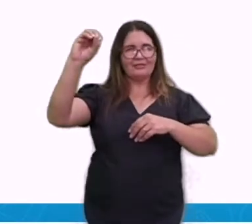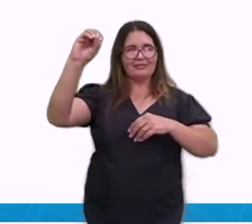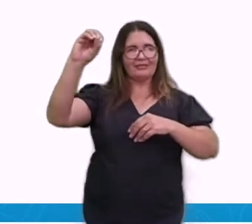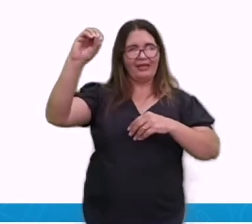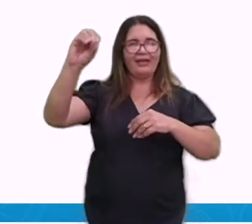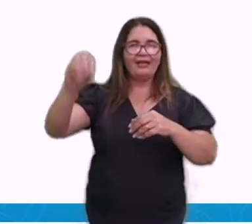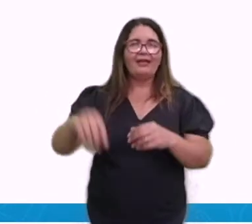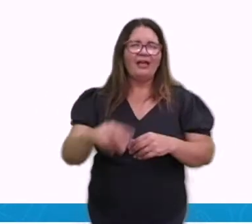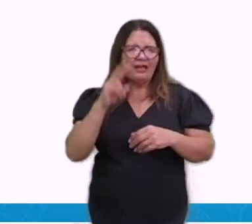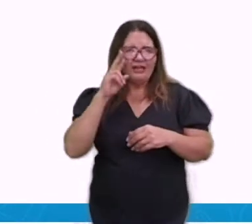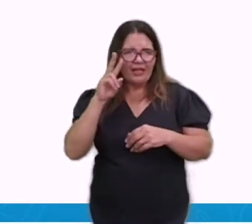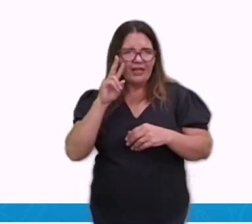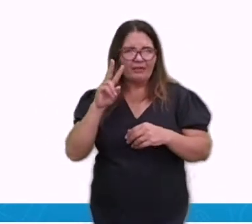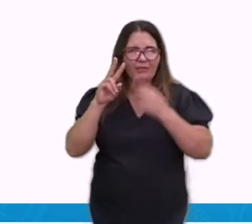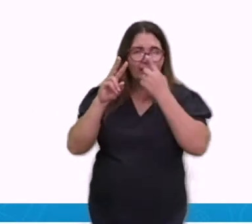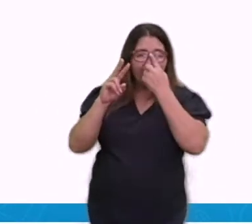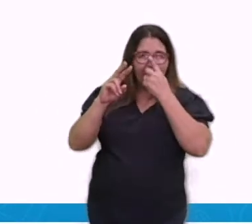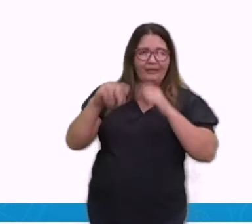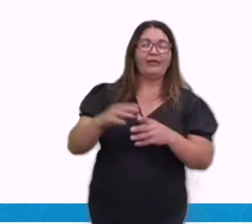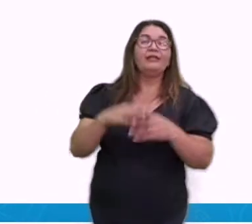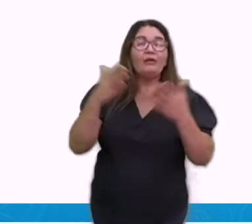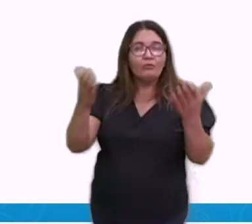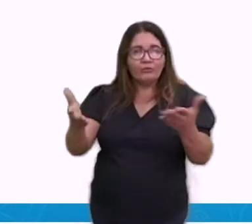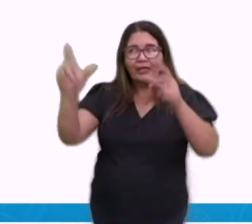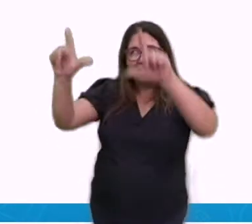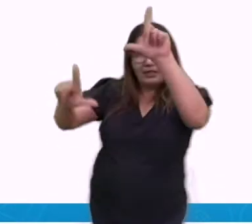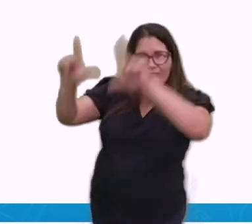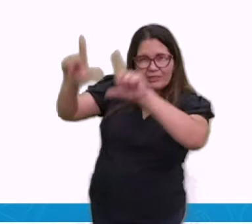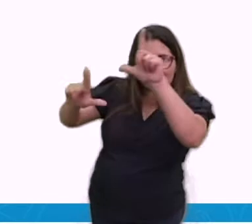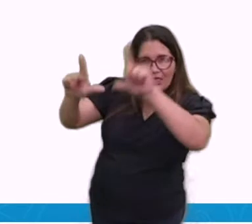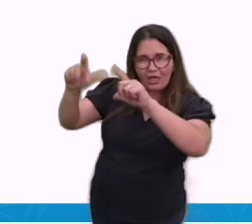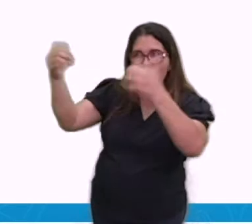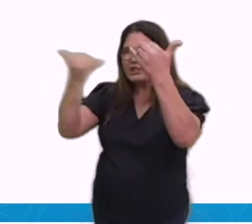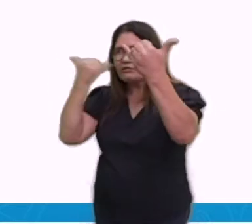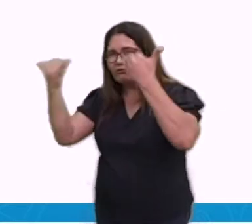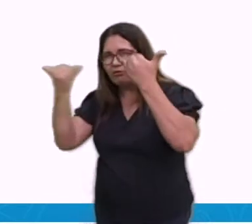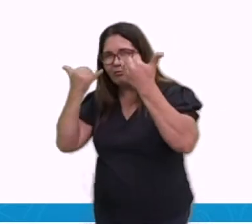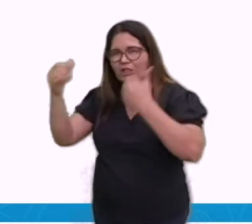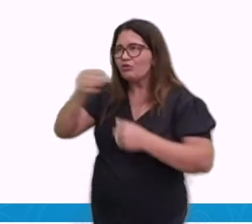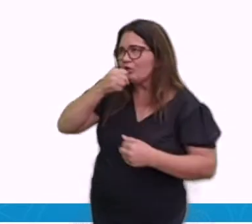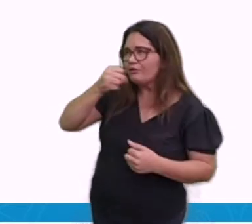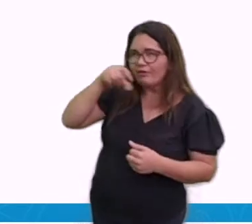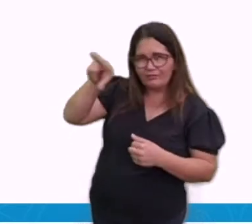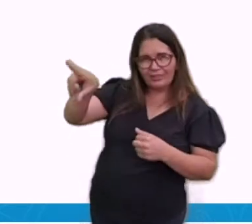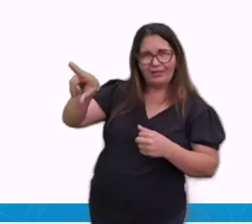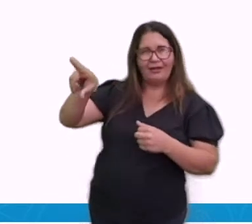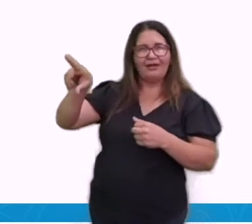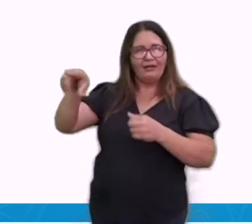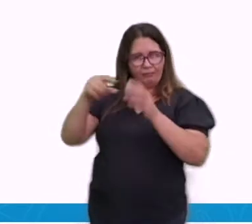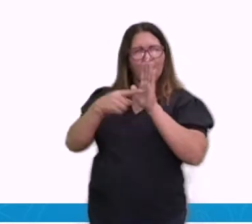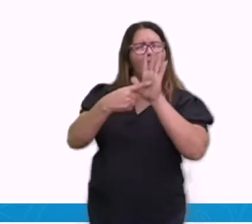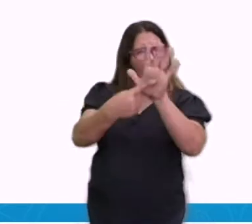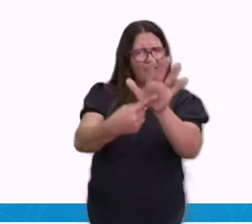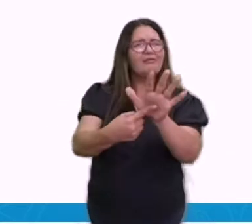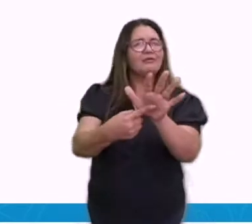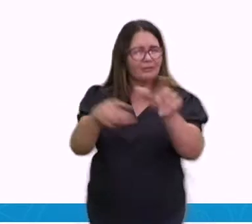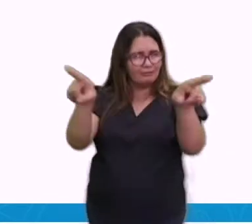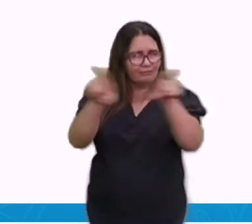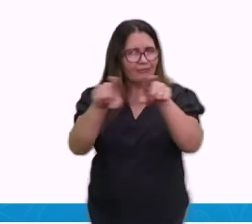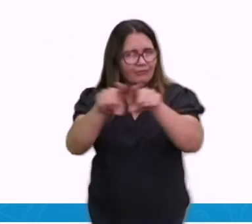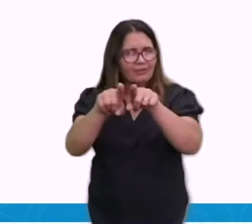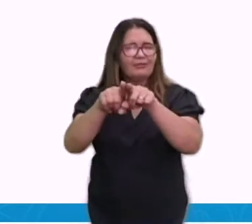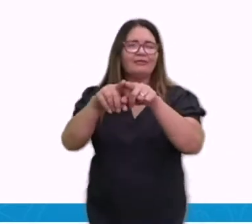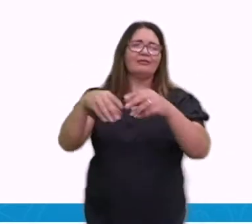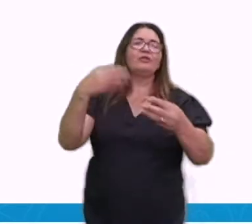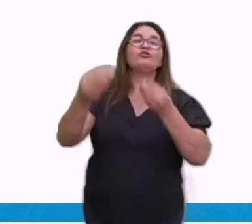tempo. Já perceberam? Poucas chuvas. Temperatura média. Então a gente ouve falar. Tá vendo